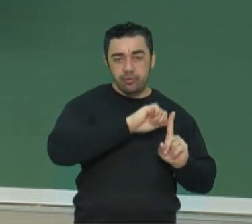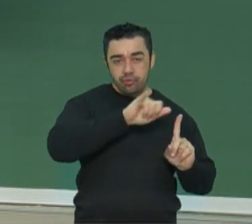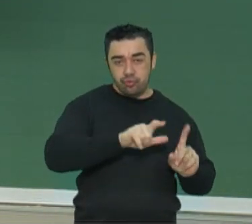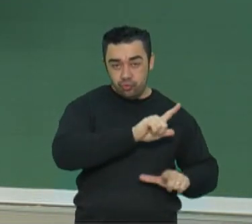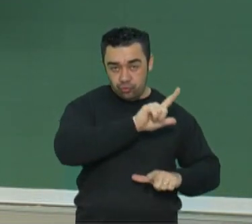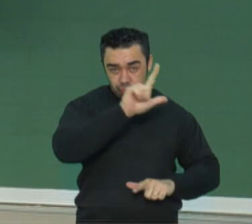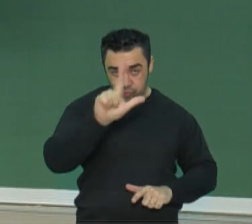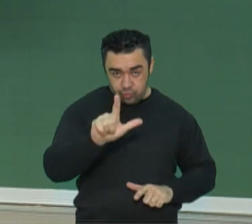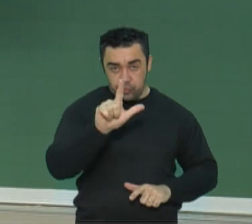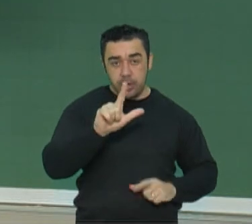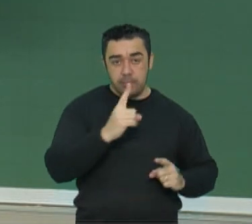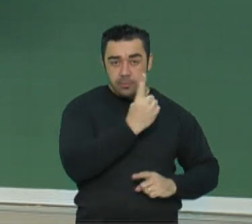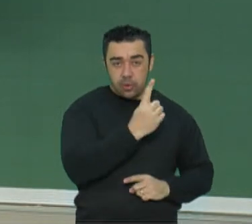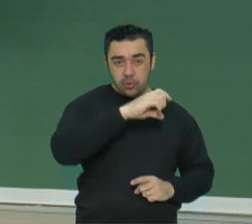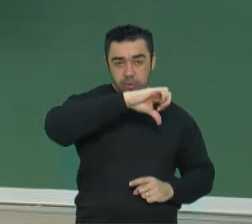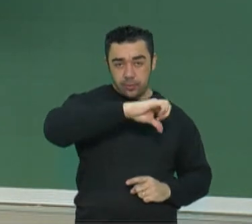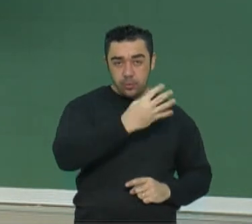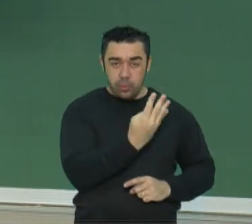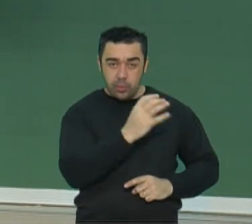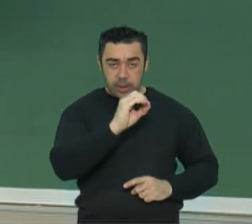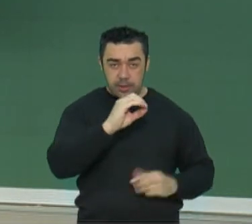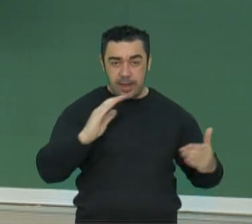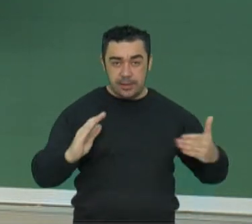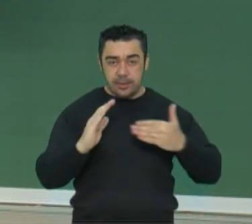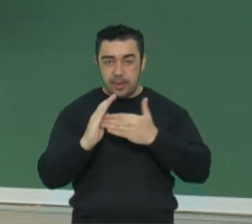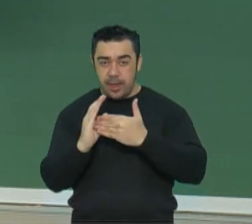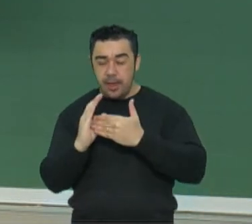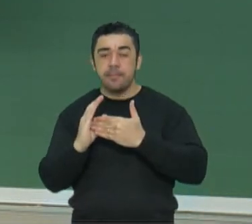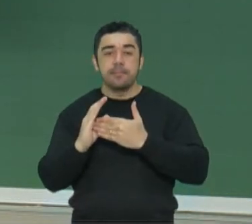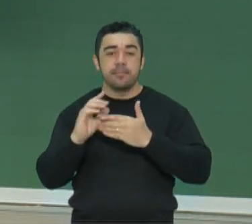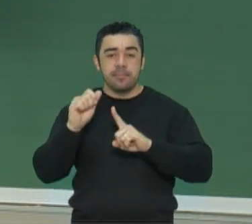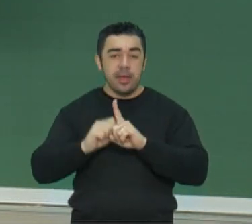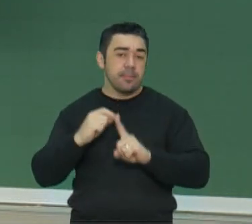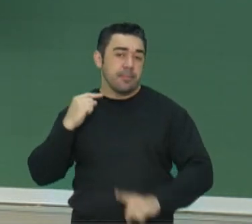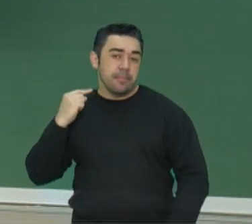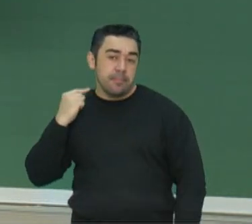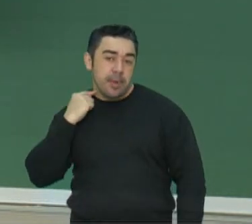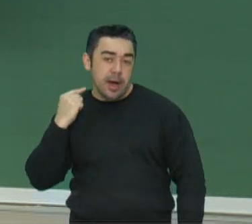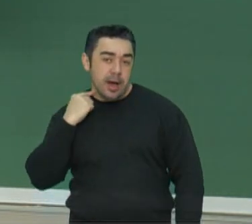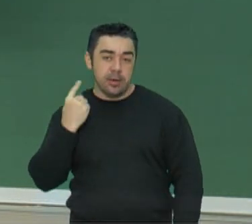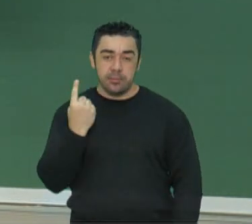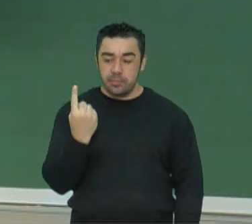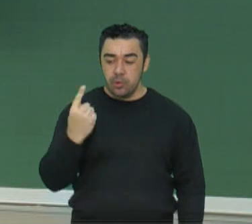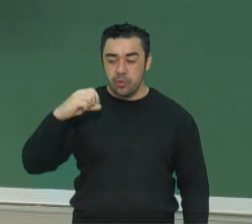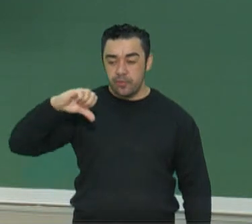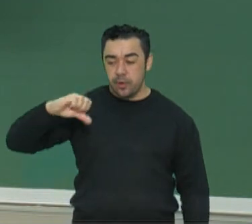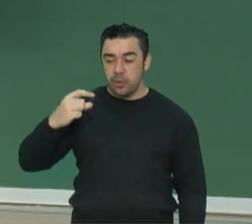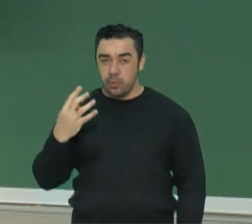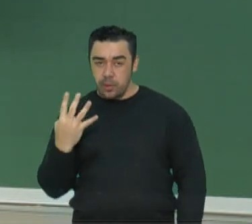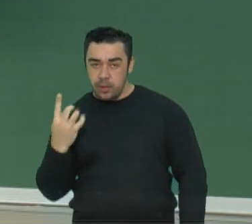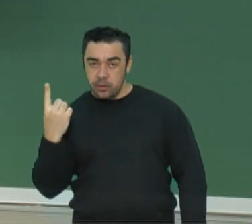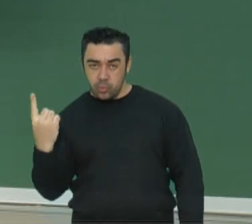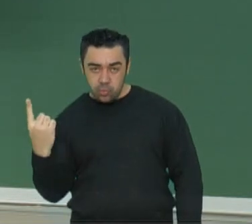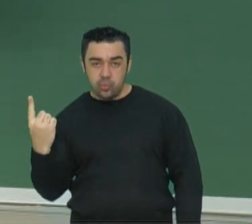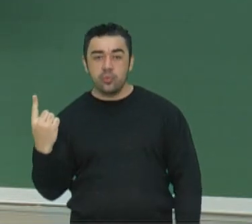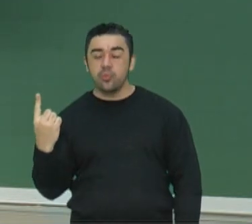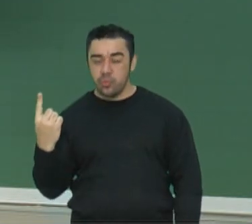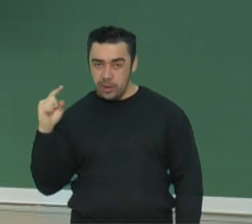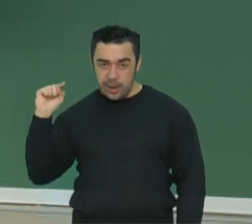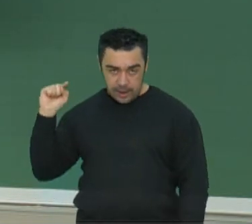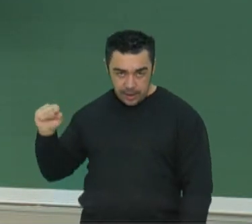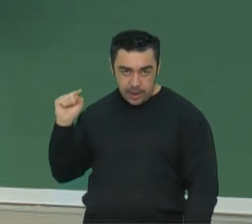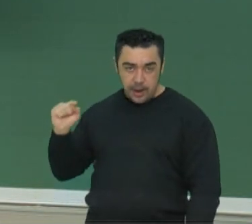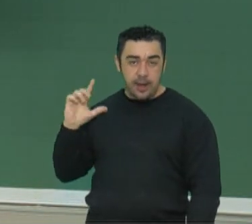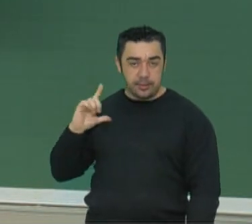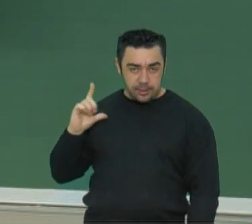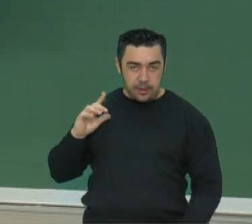1940 e maio de 1941. Essa imagem, então, faz parte aí dessa Operação